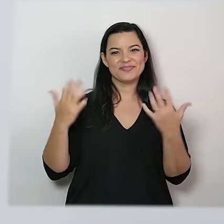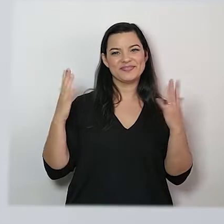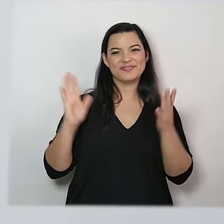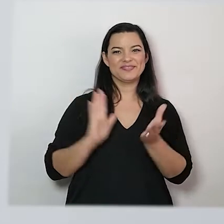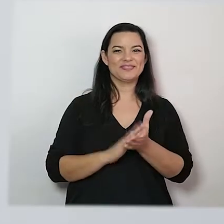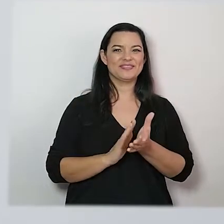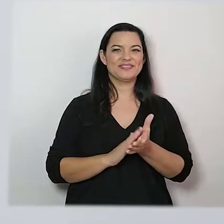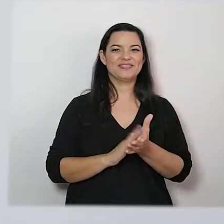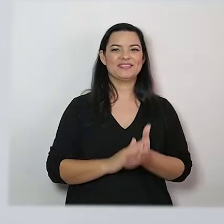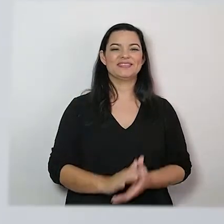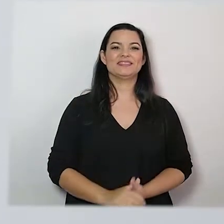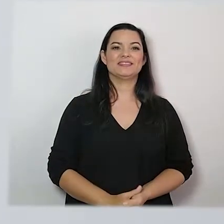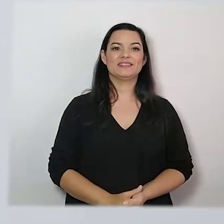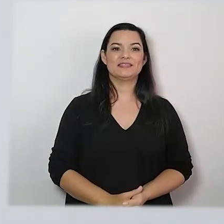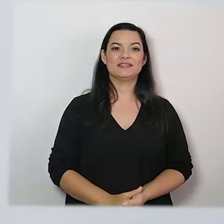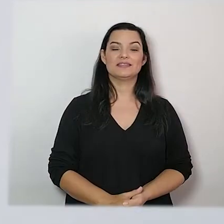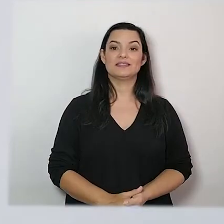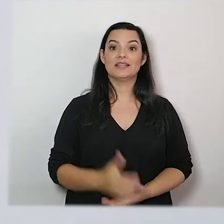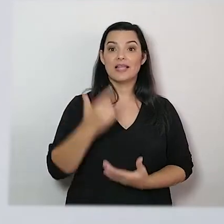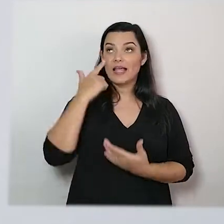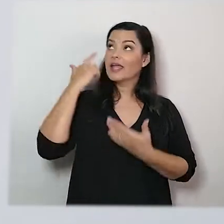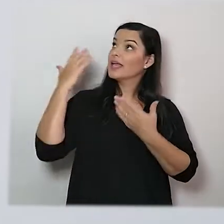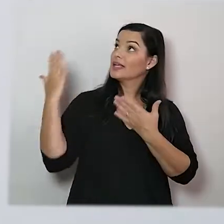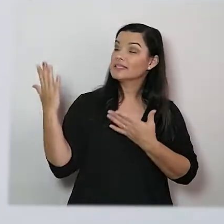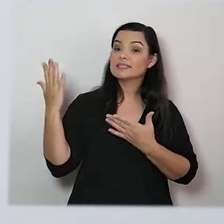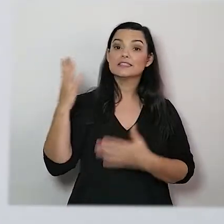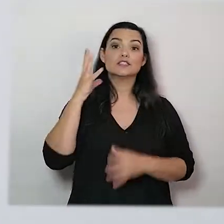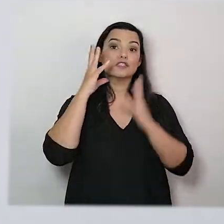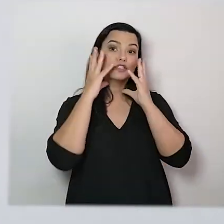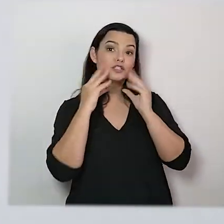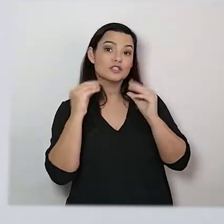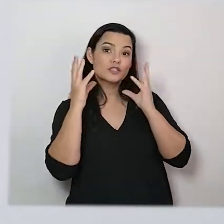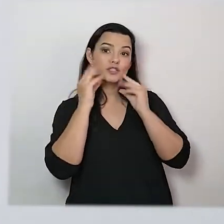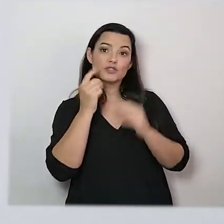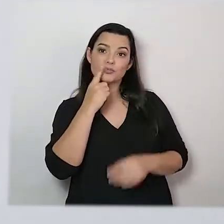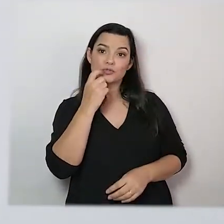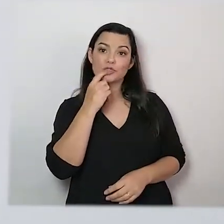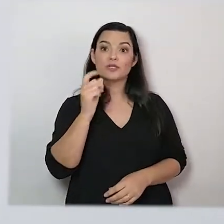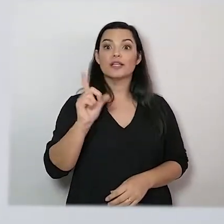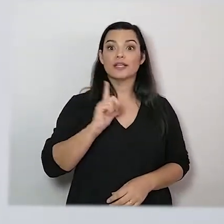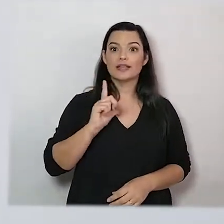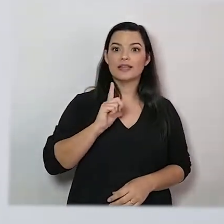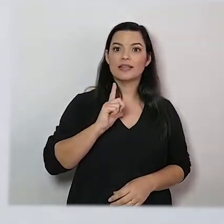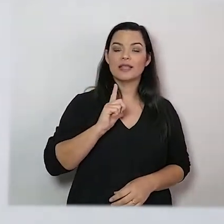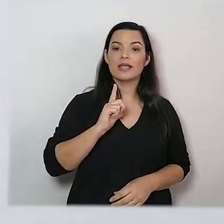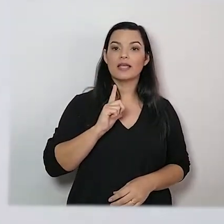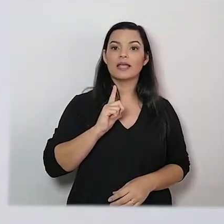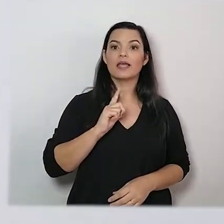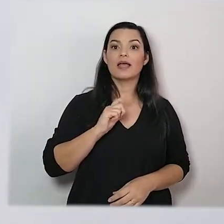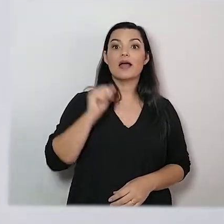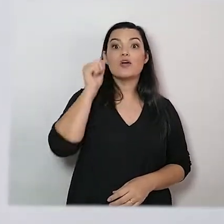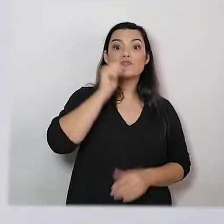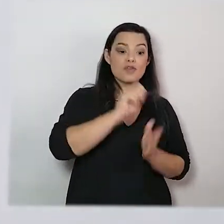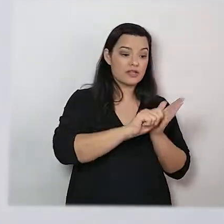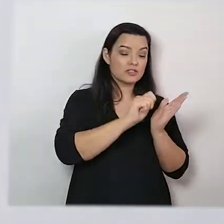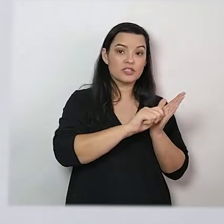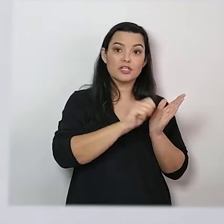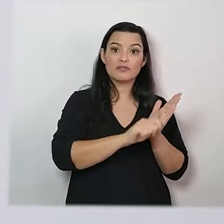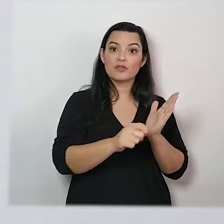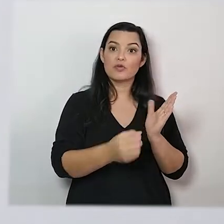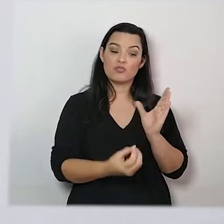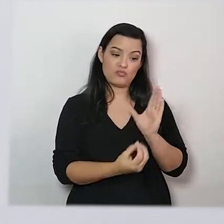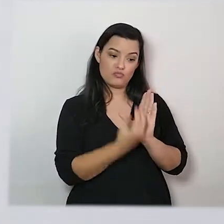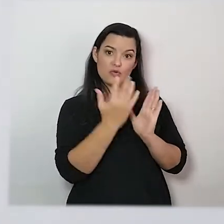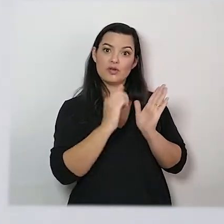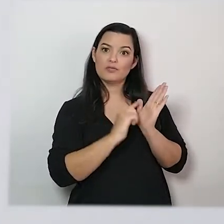O livro Medonho tem uma fala da autora Rosana Rios, onde ela diz assim. Desde